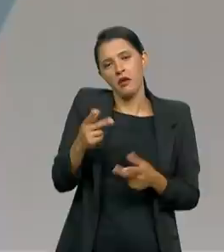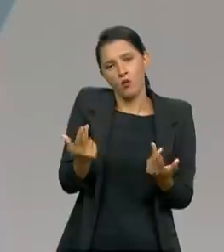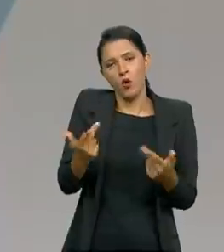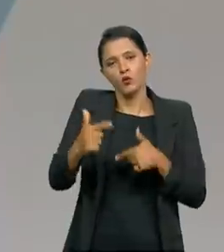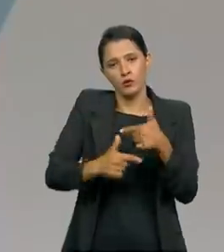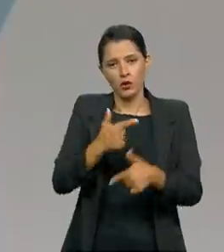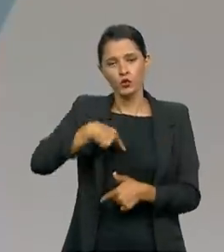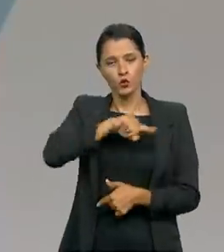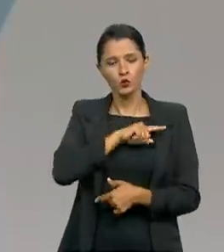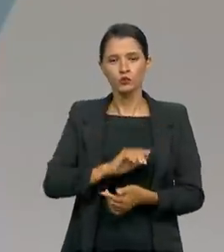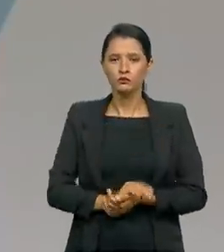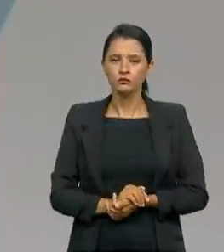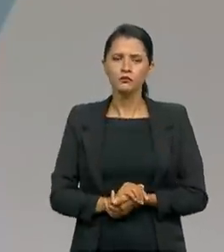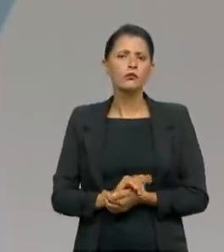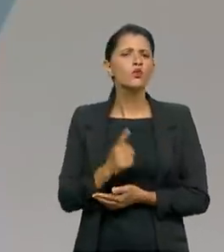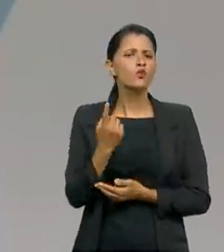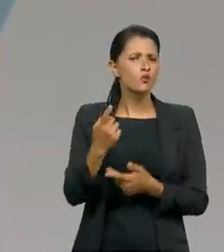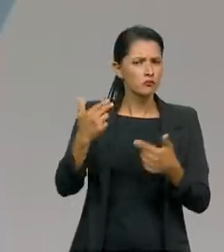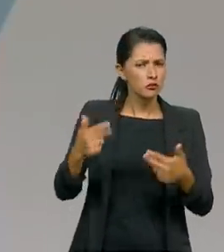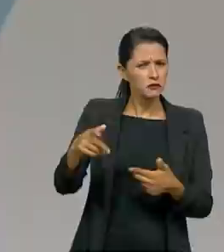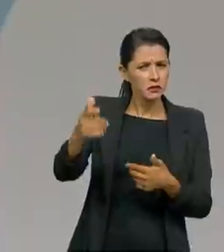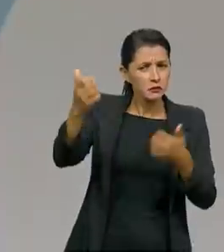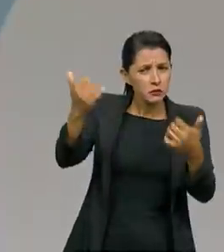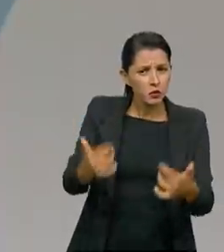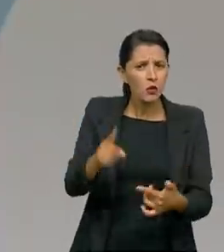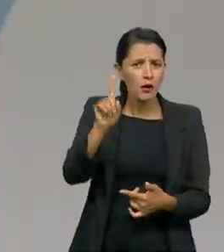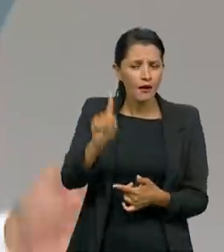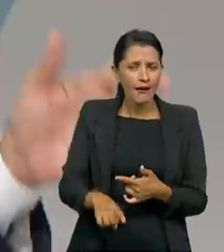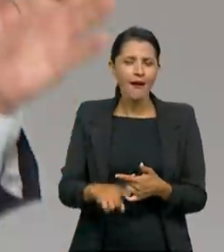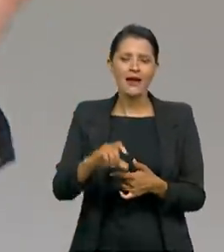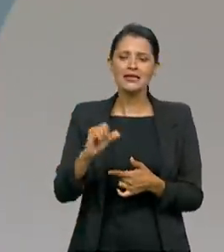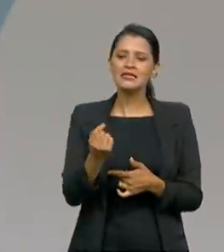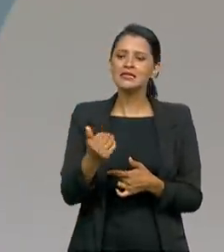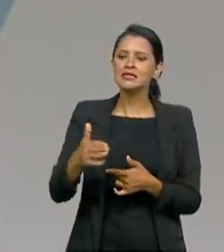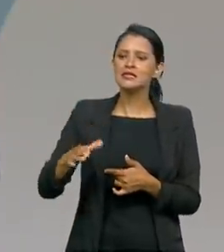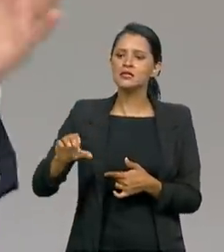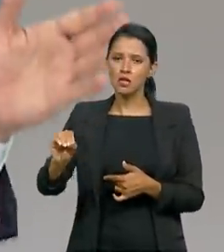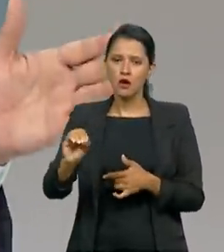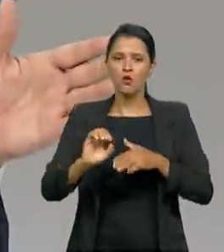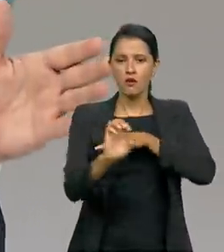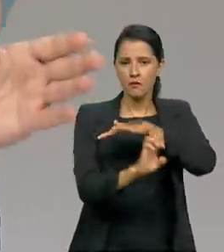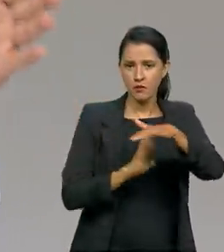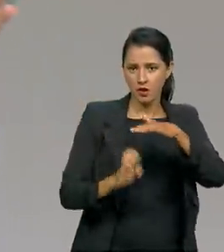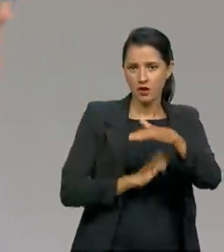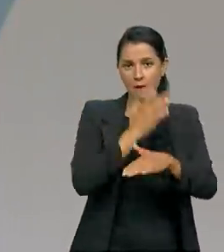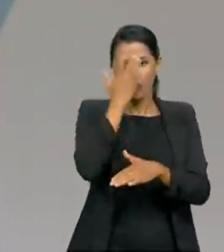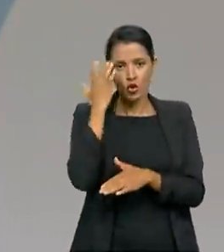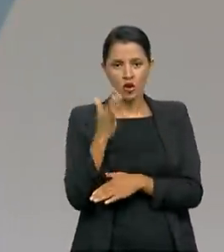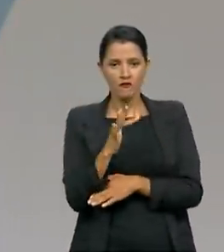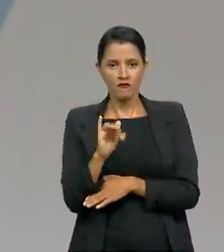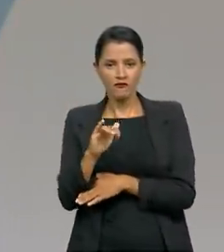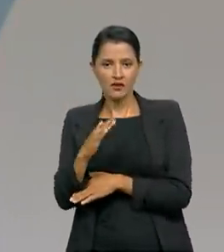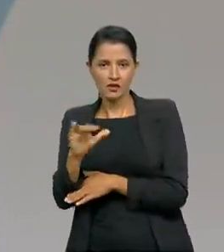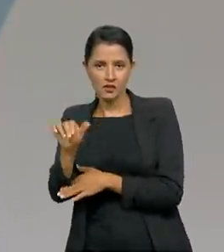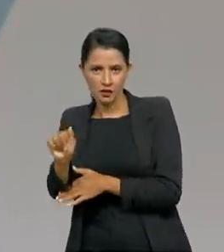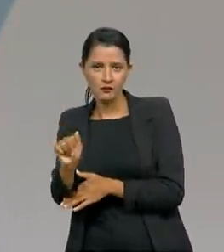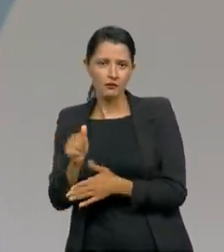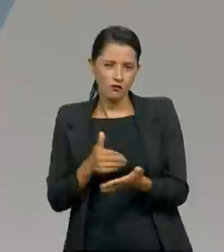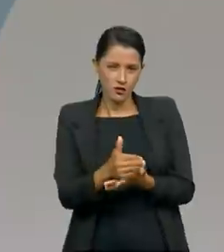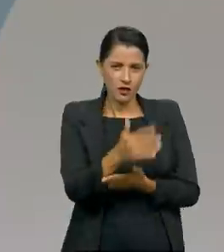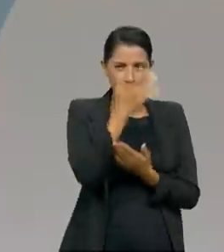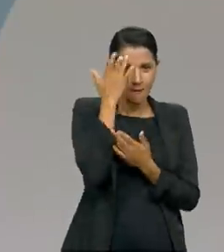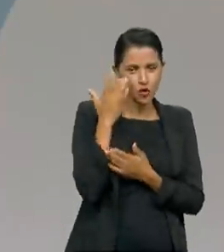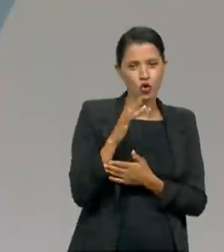Um dos aspectos que o senhor pontuou agora é a questão da sanção a empresas e pessoas físicas. Vamos começar pelas pessoas